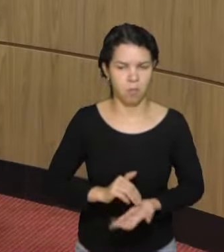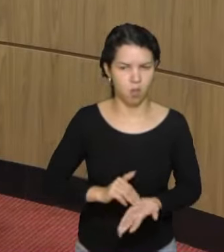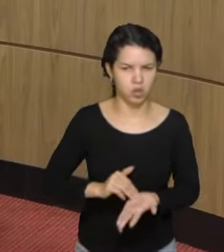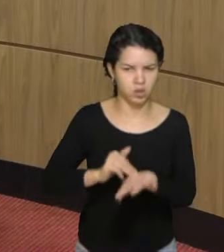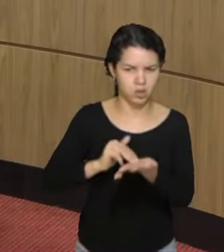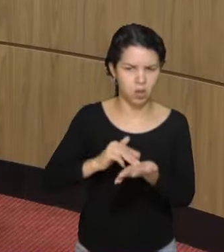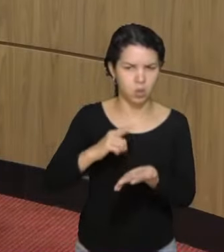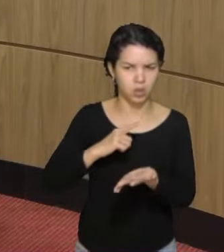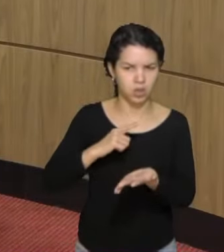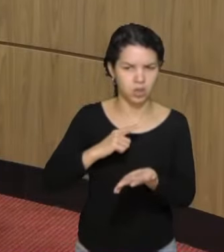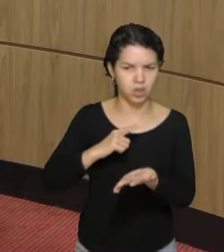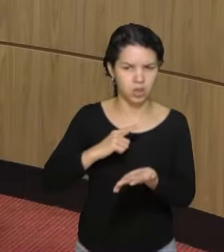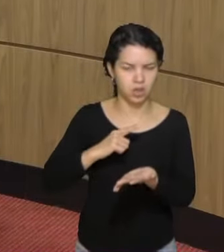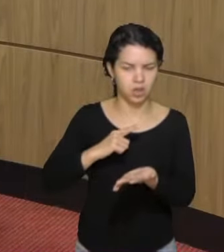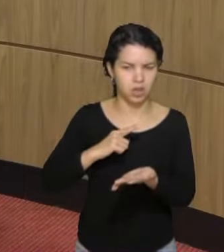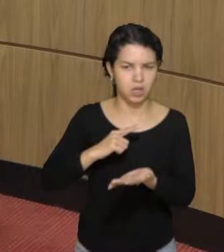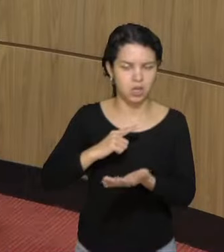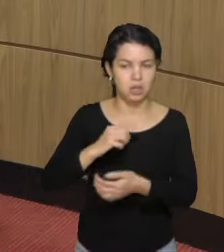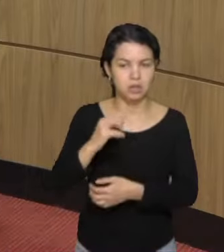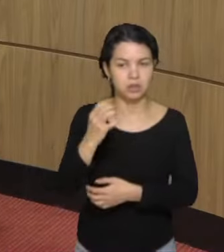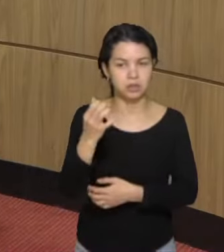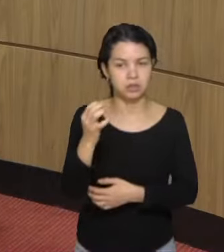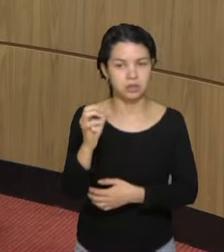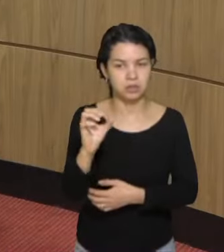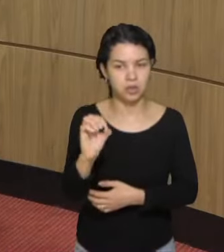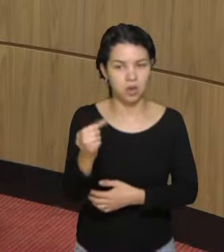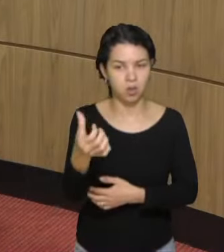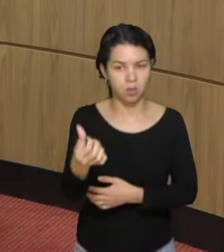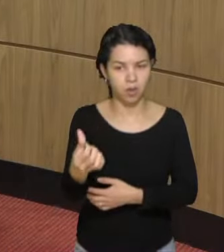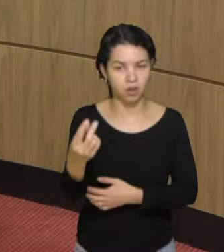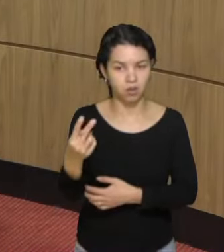Moção 0626.0, 2022.